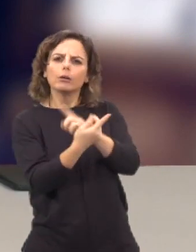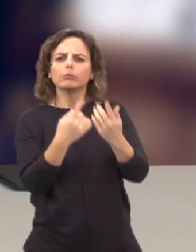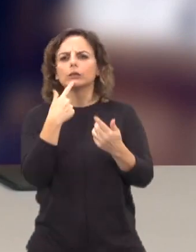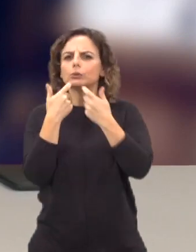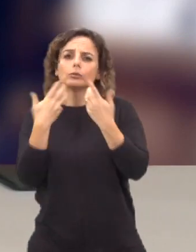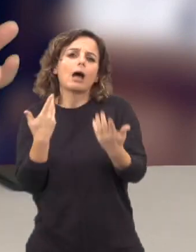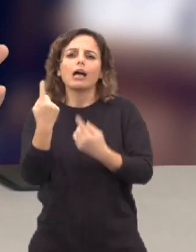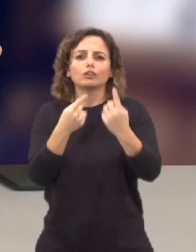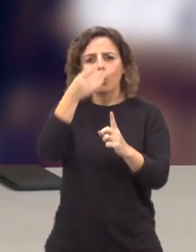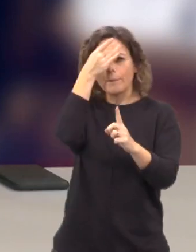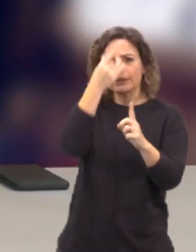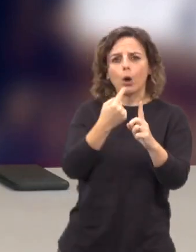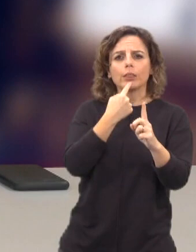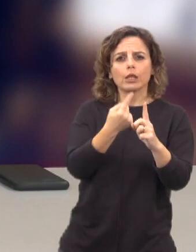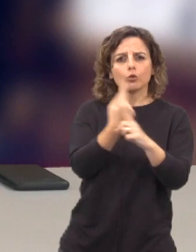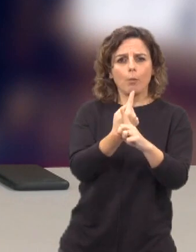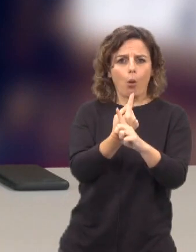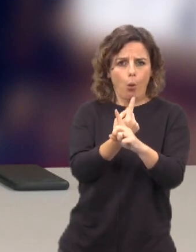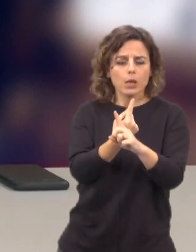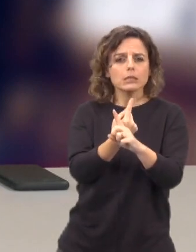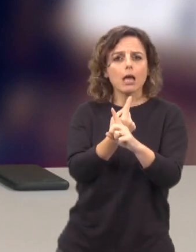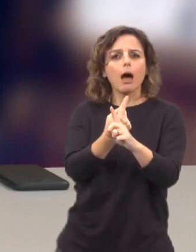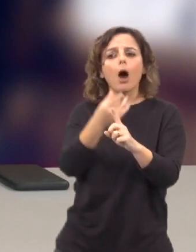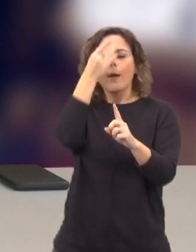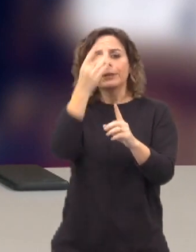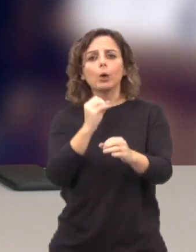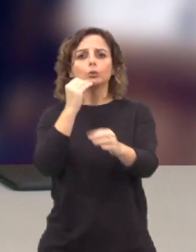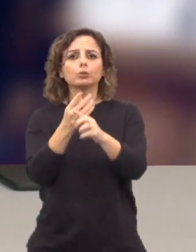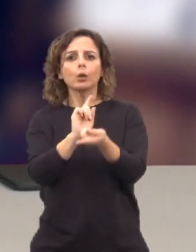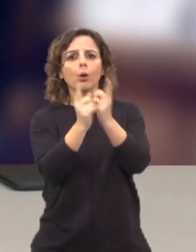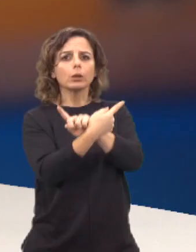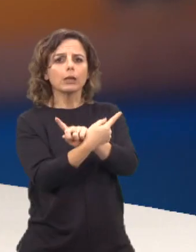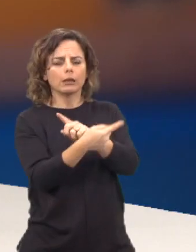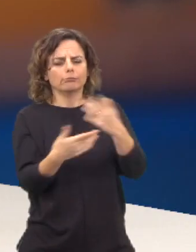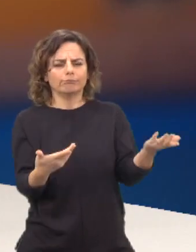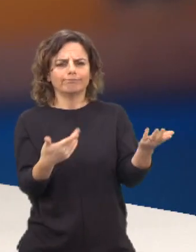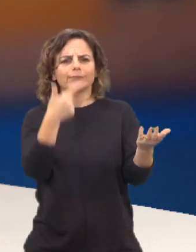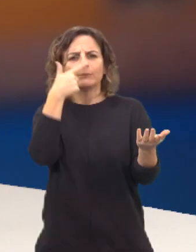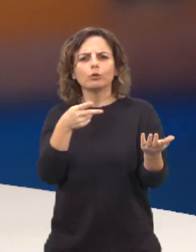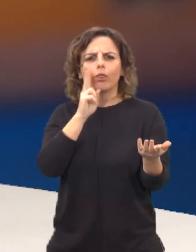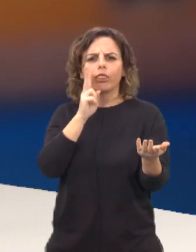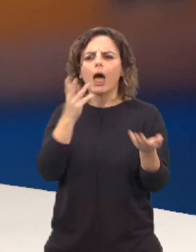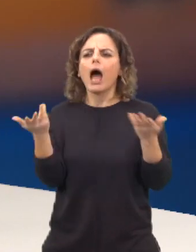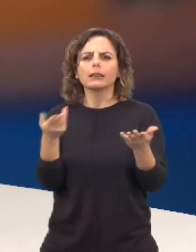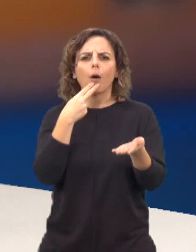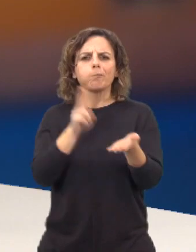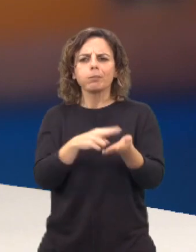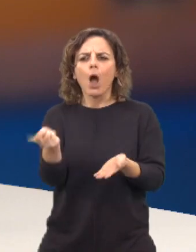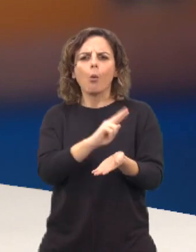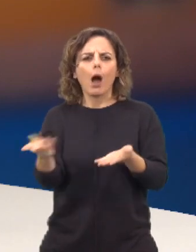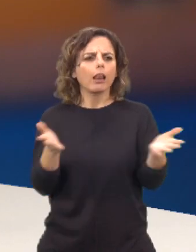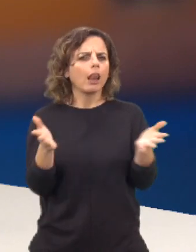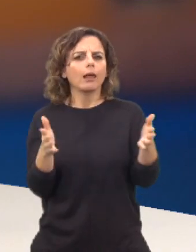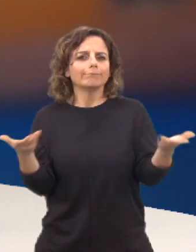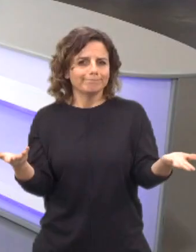uma opinião que diz uma coisa, a outra que diz o seu contrário. E, muitas vezes, o espectador, o leitor, interroga-se. Bom, mas em que é que ficamos? Exatamente.